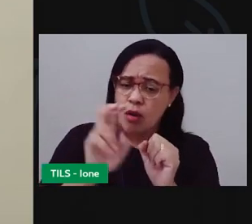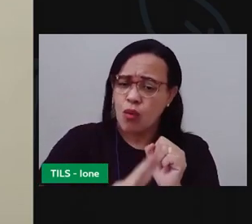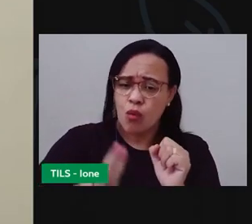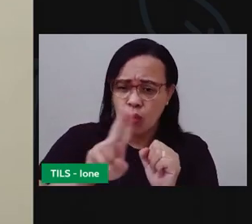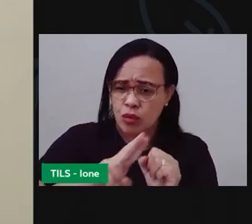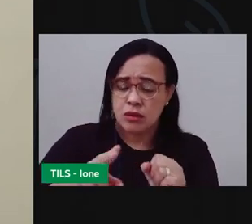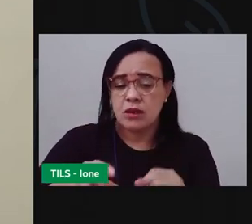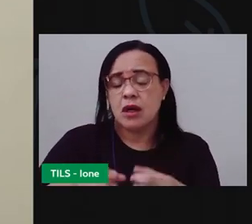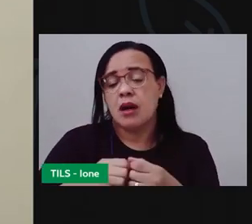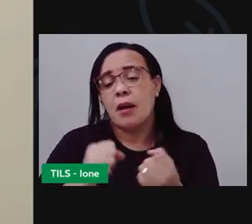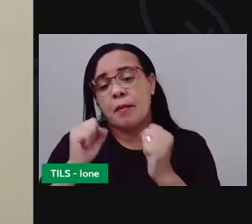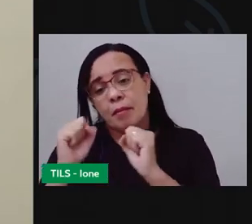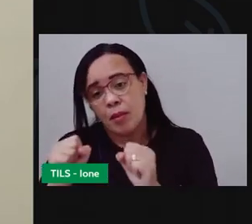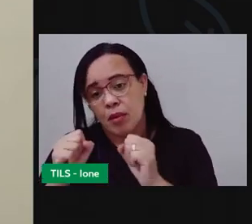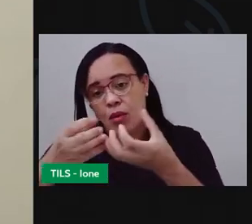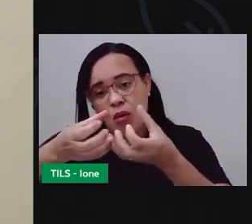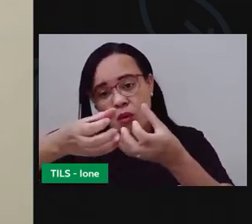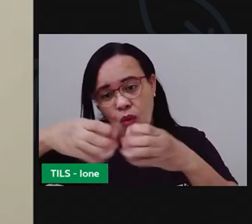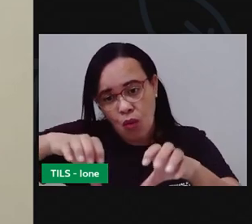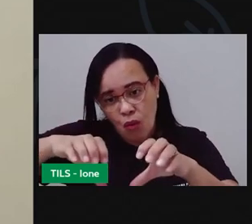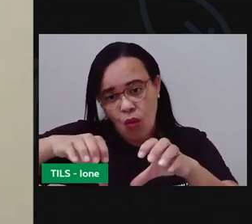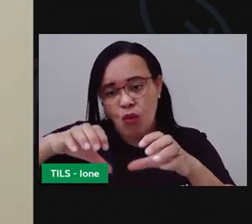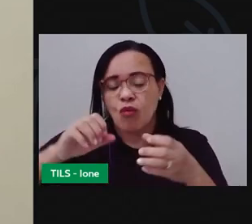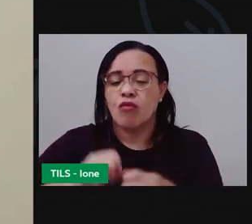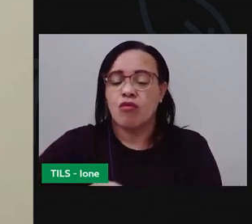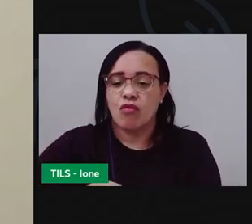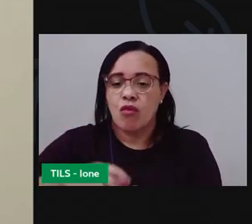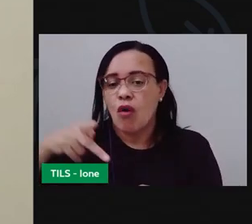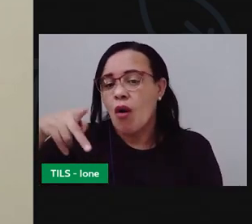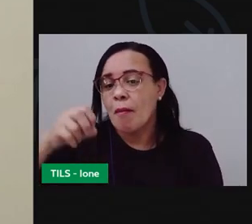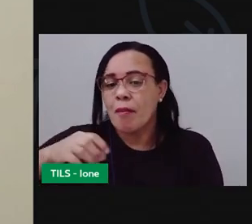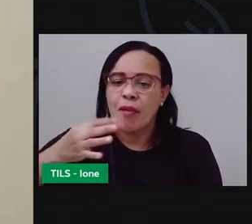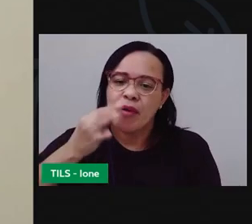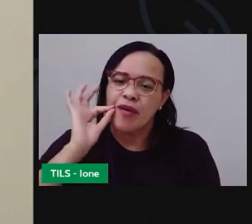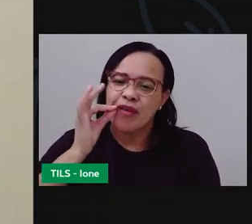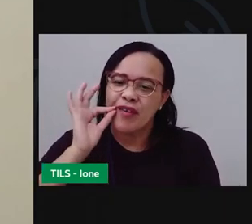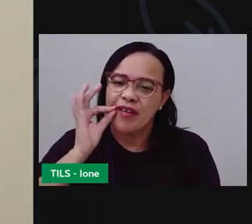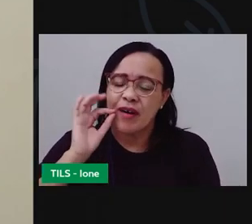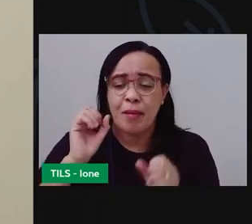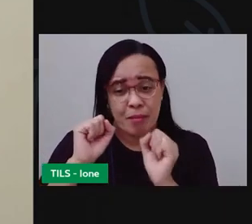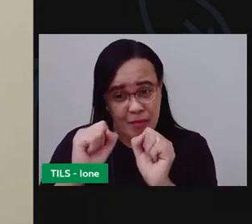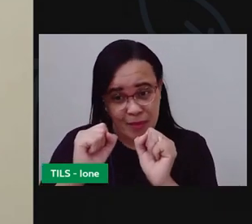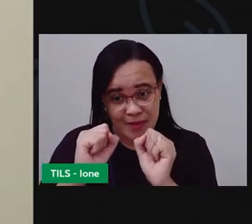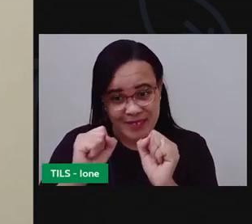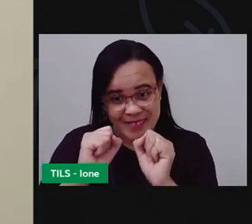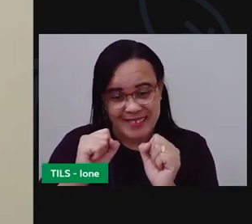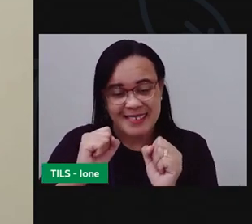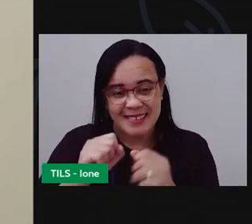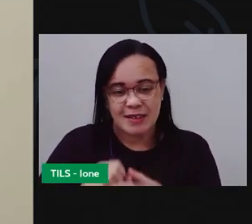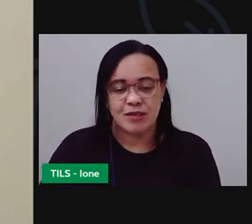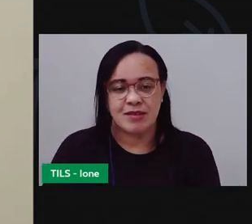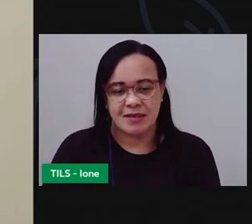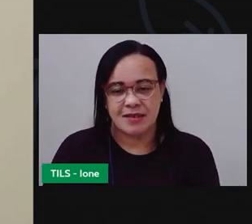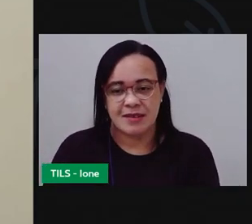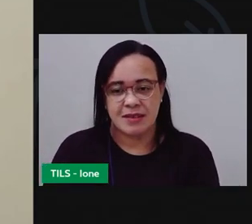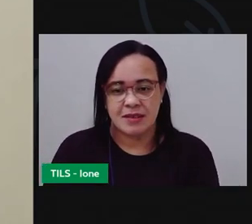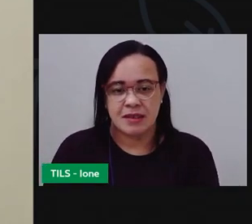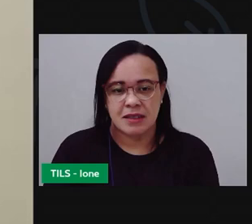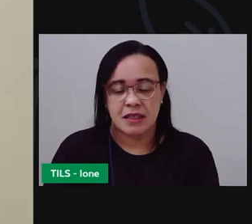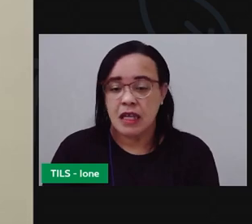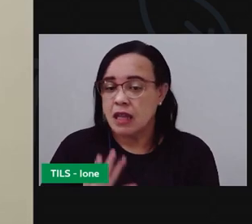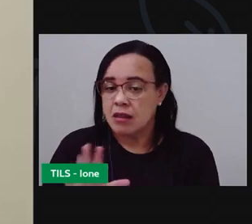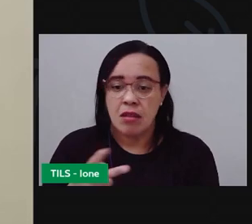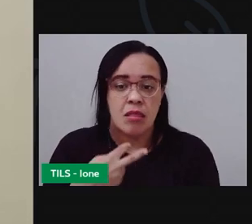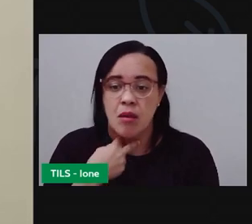pode ser ali a sobra do pó de café só não pode colocar na compostagem